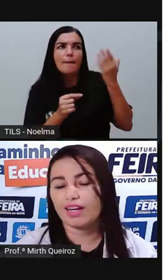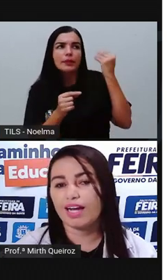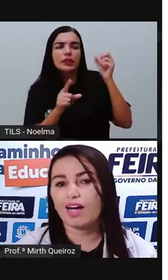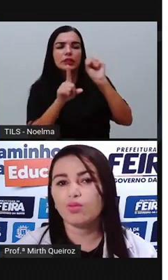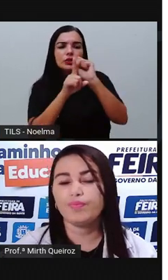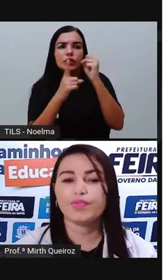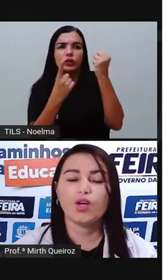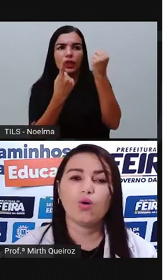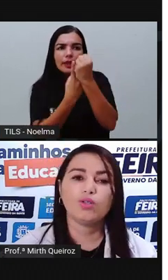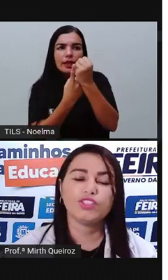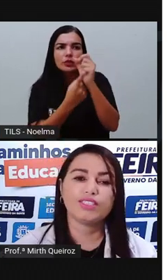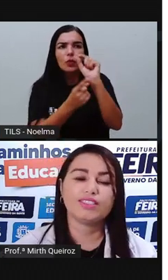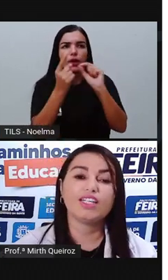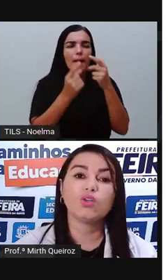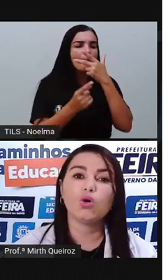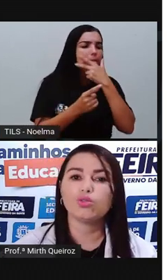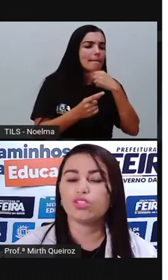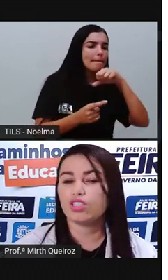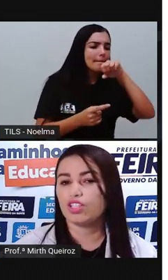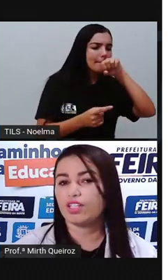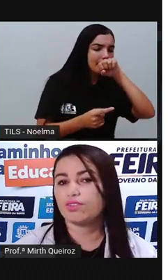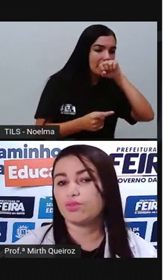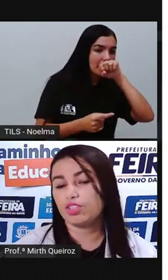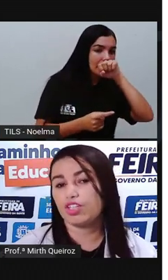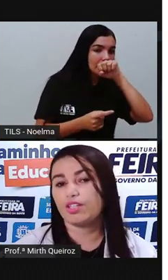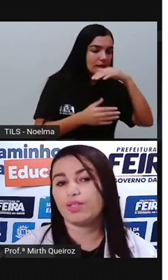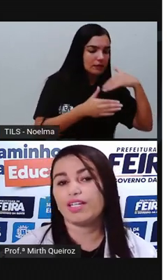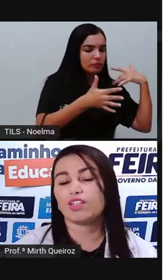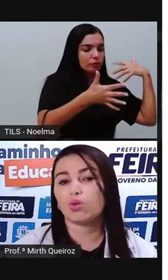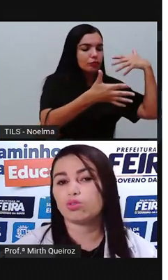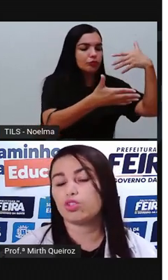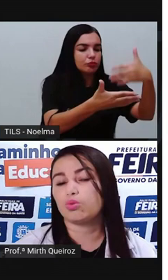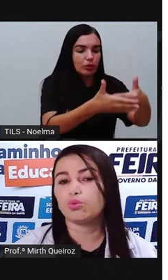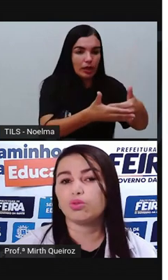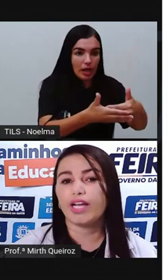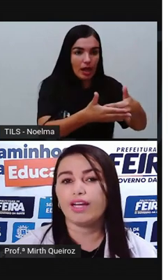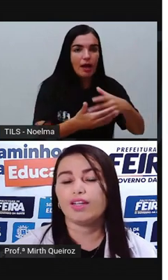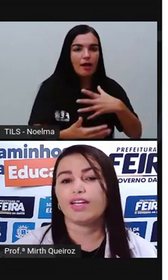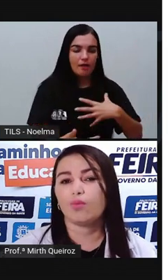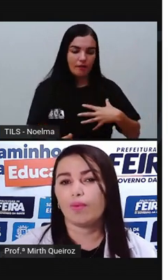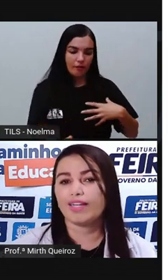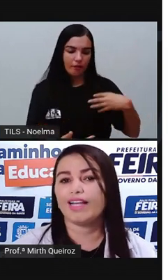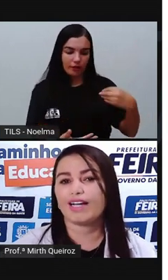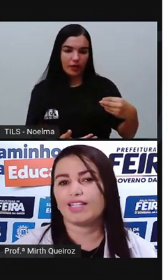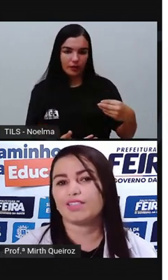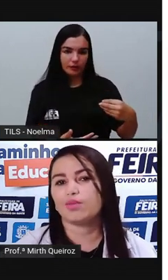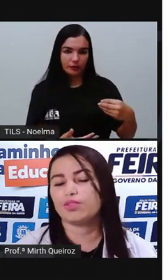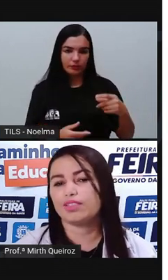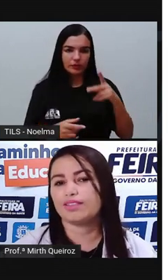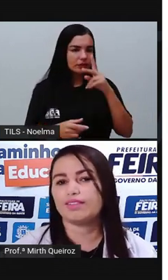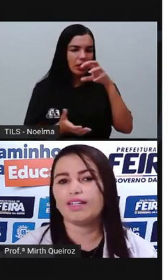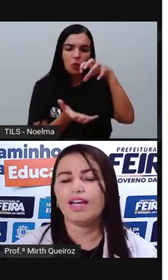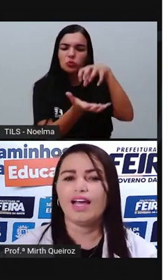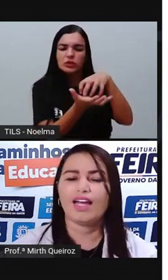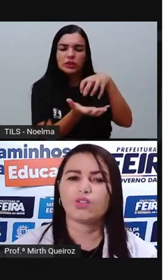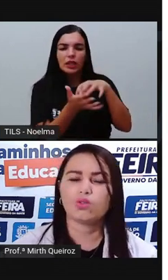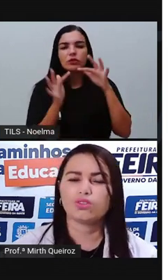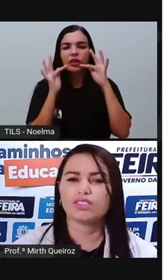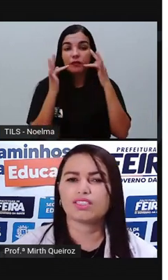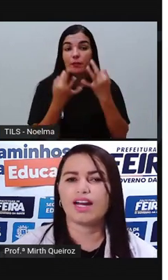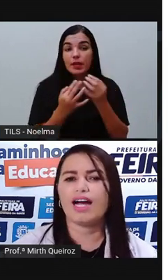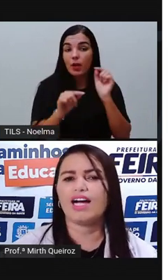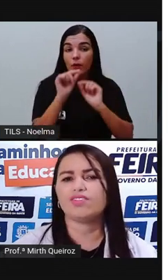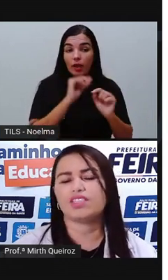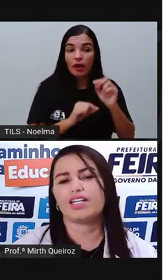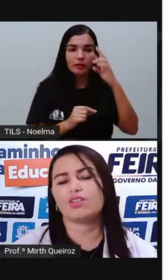patriarcal, onde esse senhor dos engenhos, do engenho, ele era dono de tudo, Era o pai da casa, vamos dizer assim, era